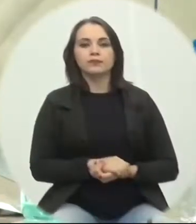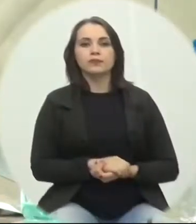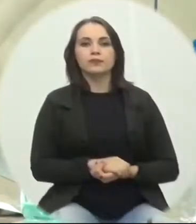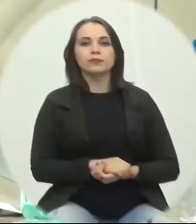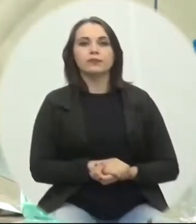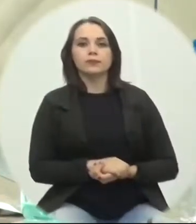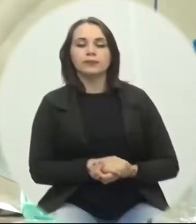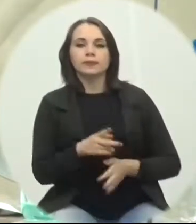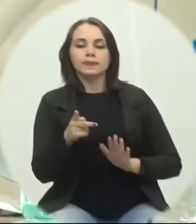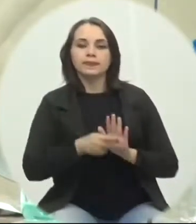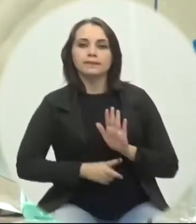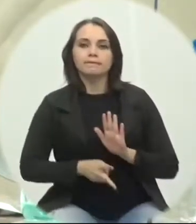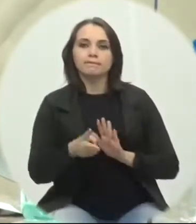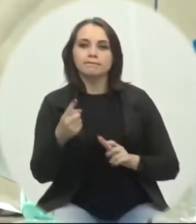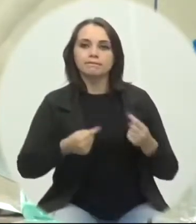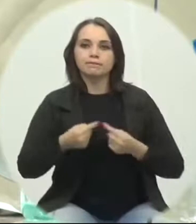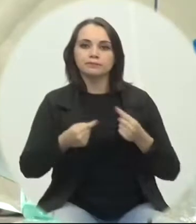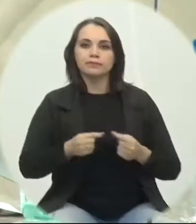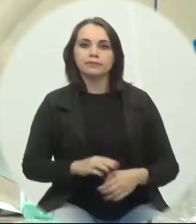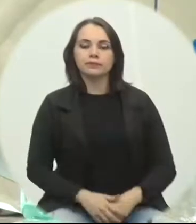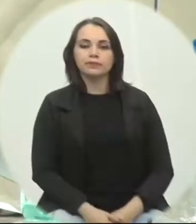O projeto continua em discussão.